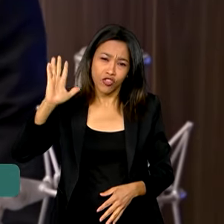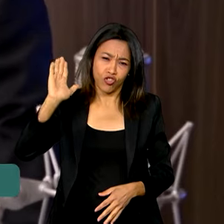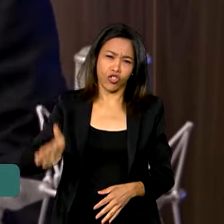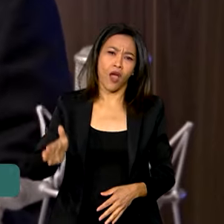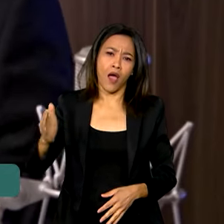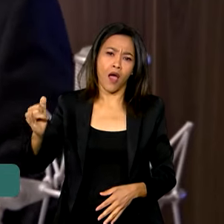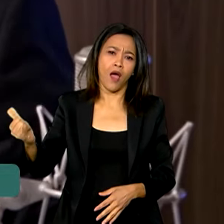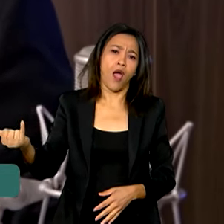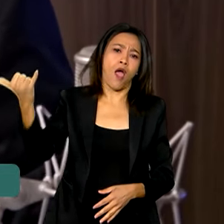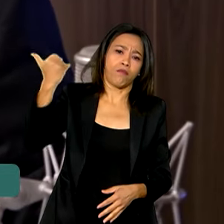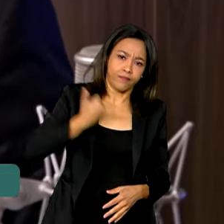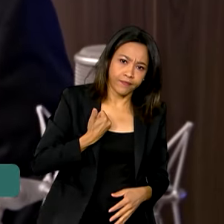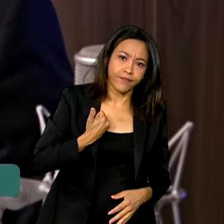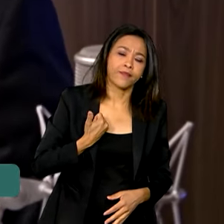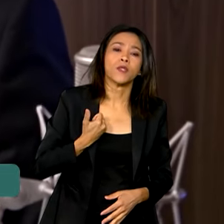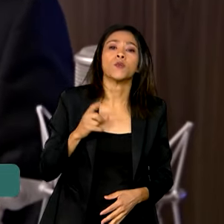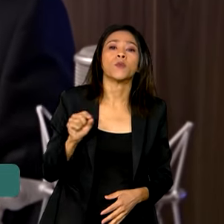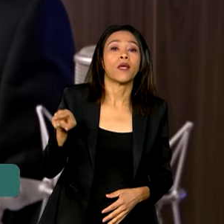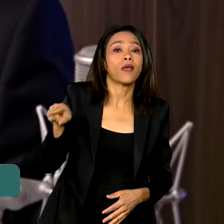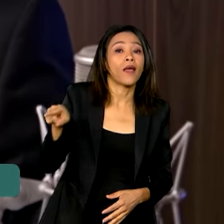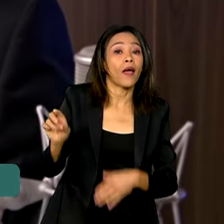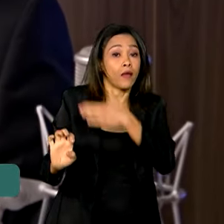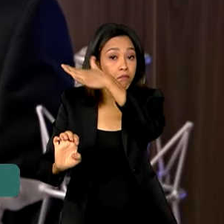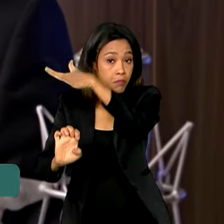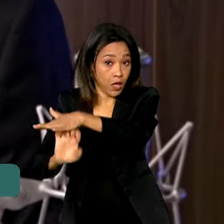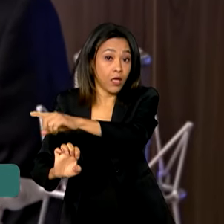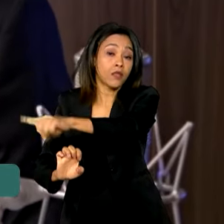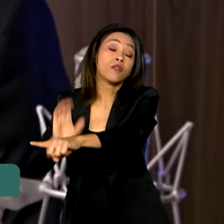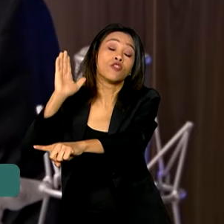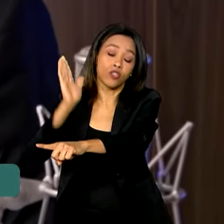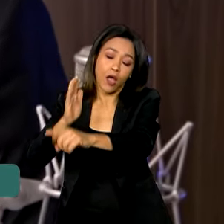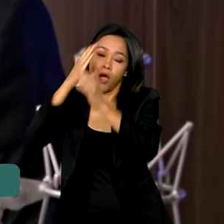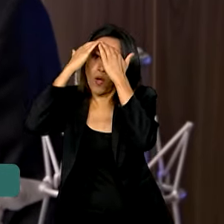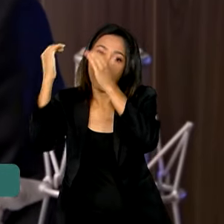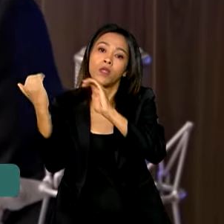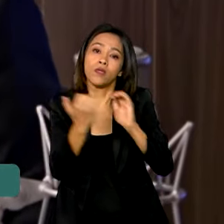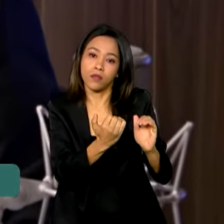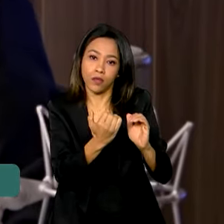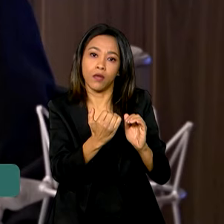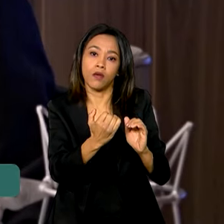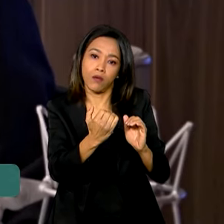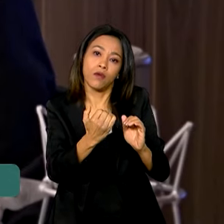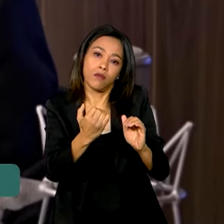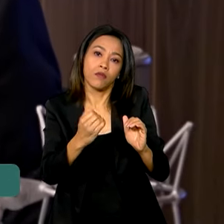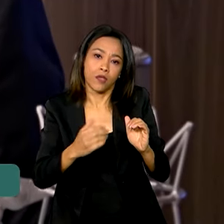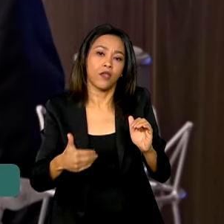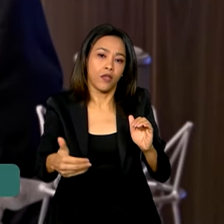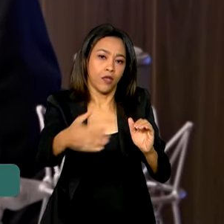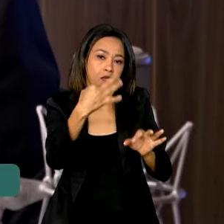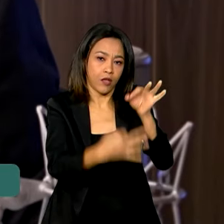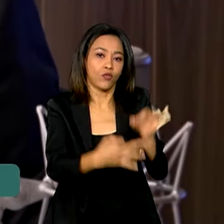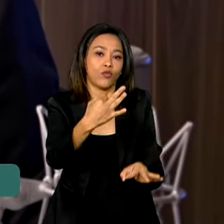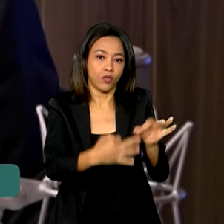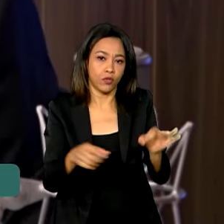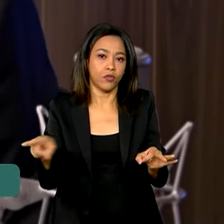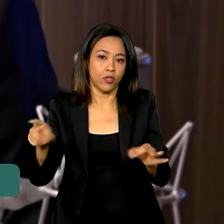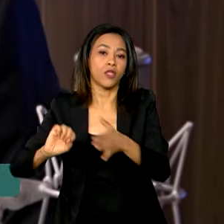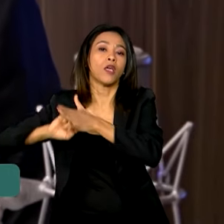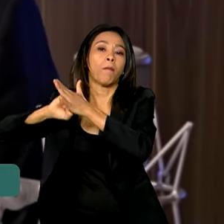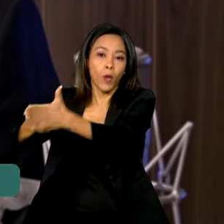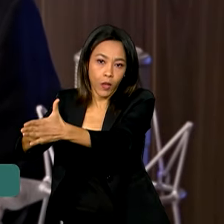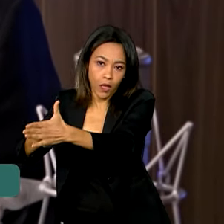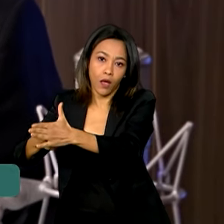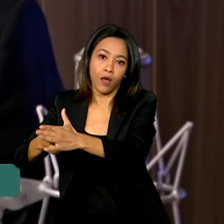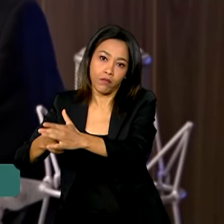já chegou a informação de que a empresa Starlink já tinha admitido que ia obedecer a decisão judicial e ia